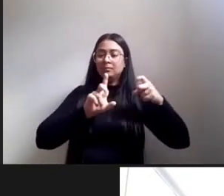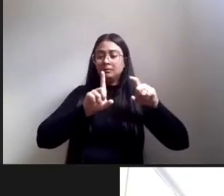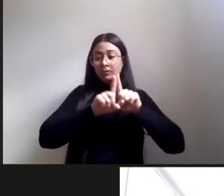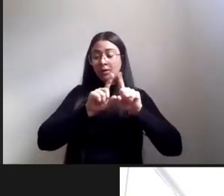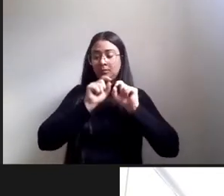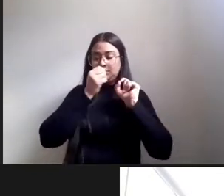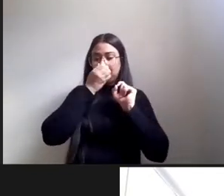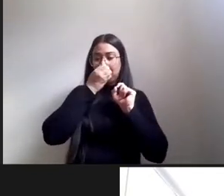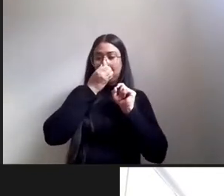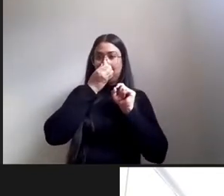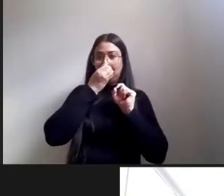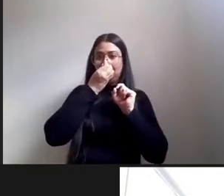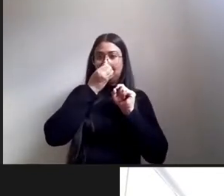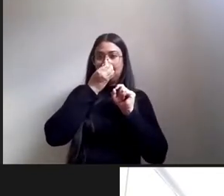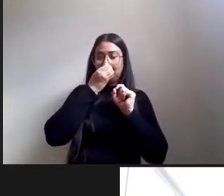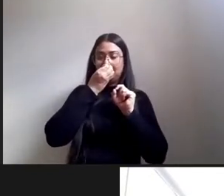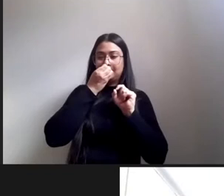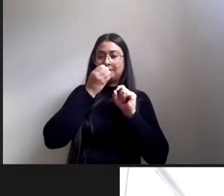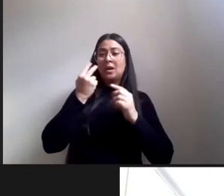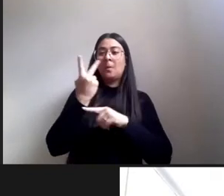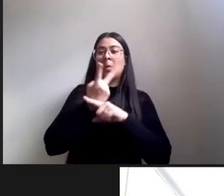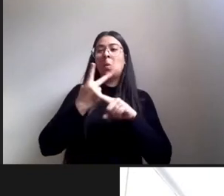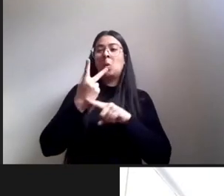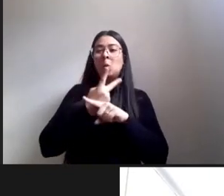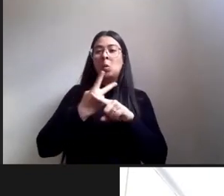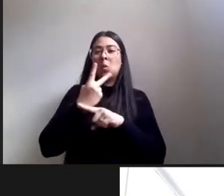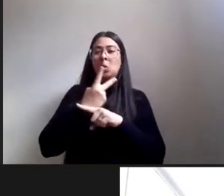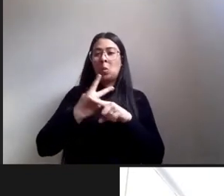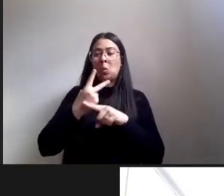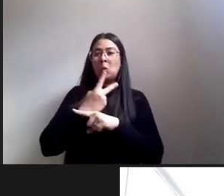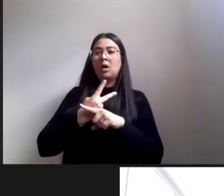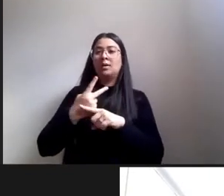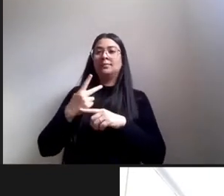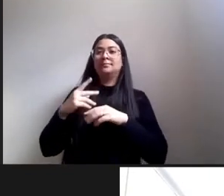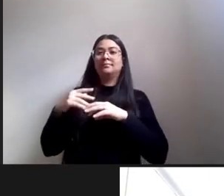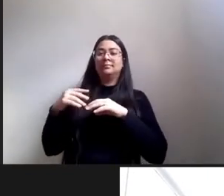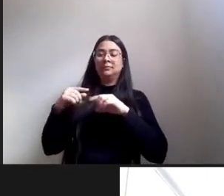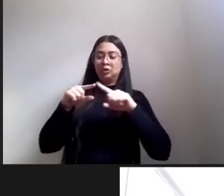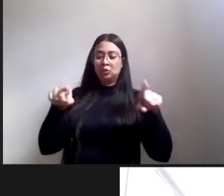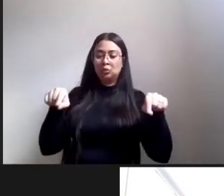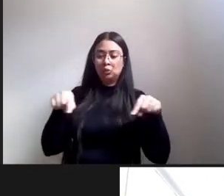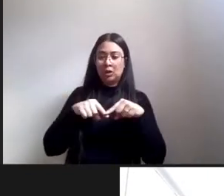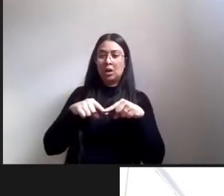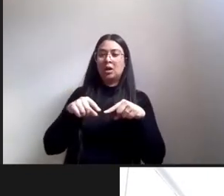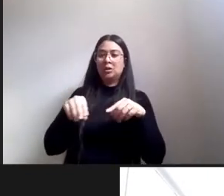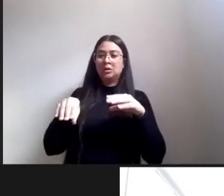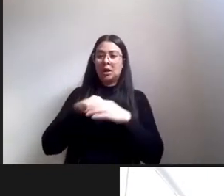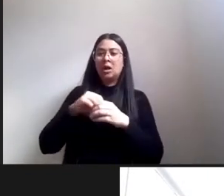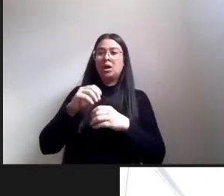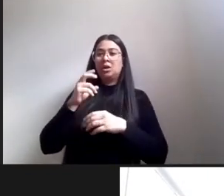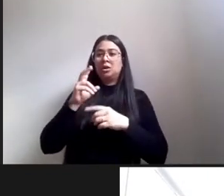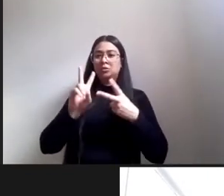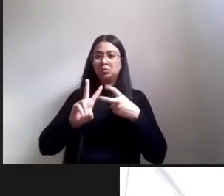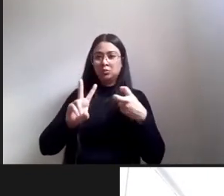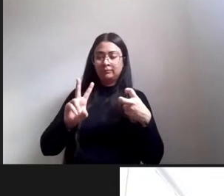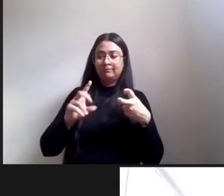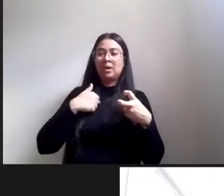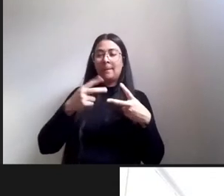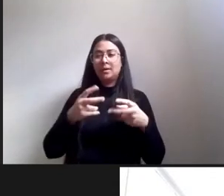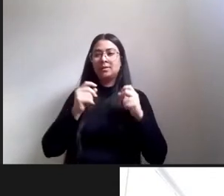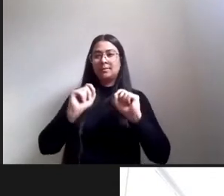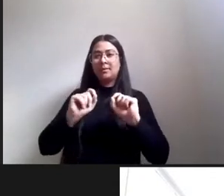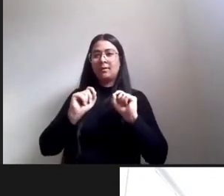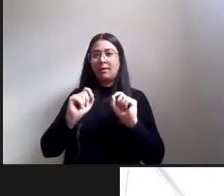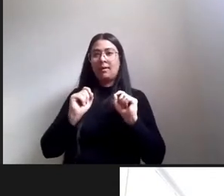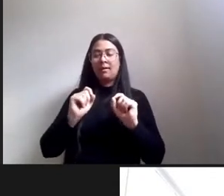por esses territórios tradicionais dos povos indígenas né eu vejo que a antropologia passa a ser uma ciência